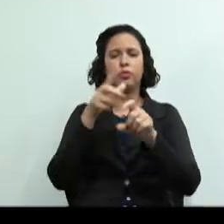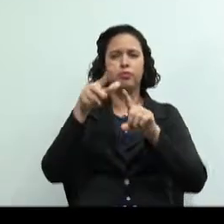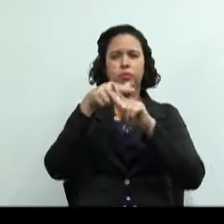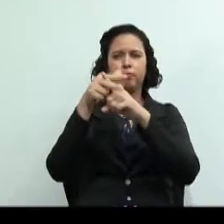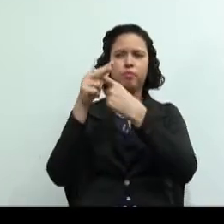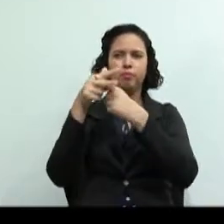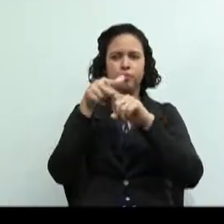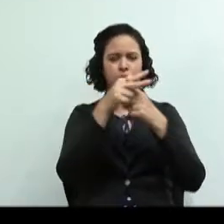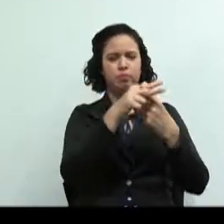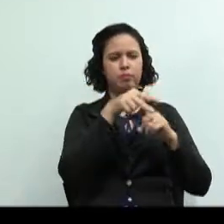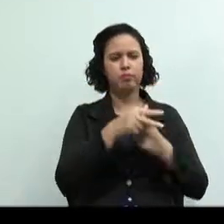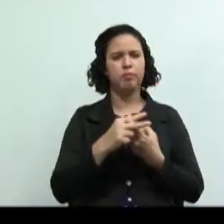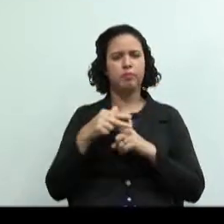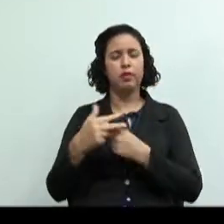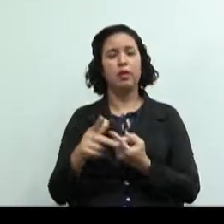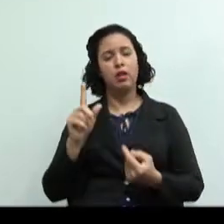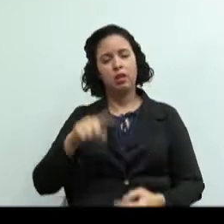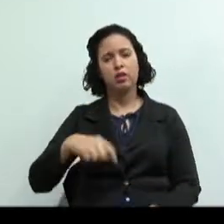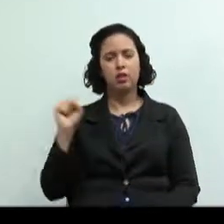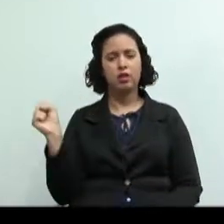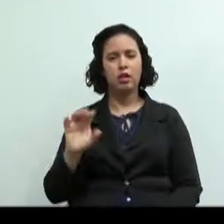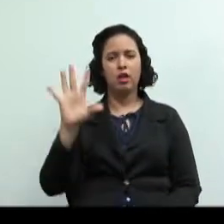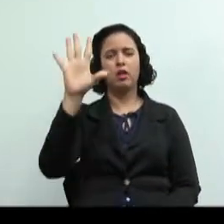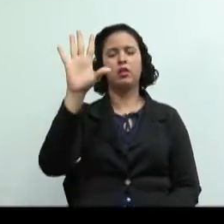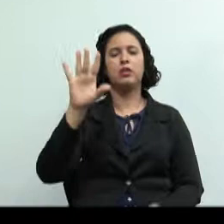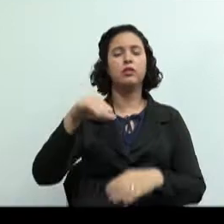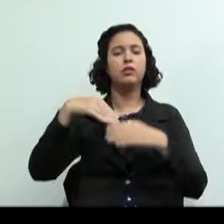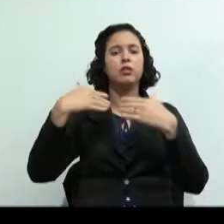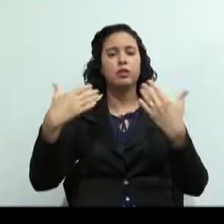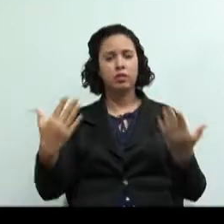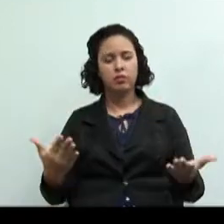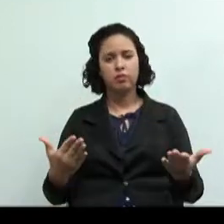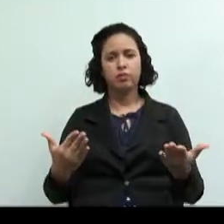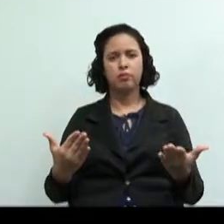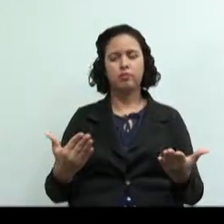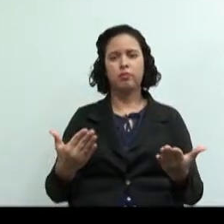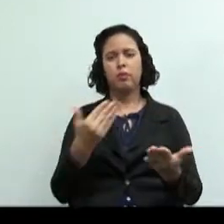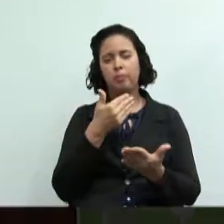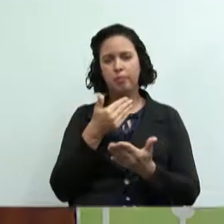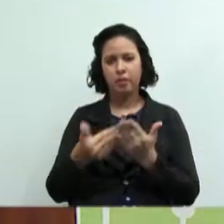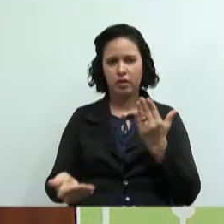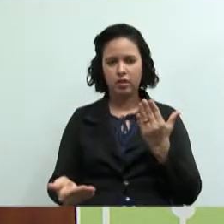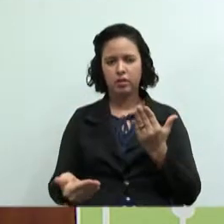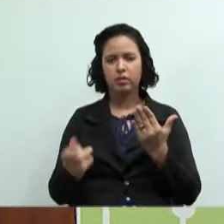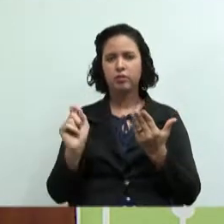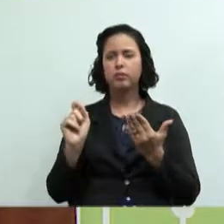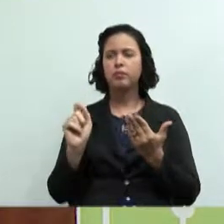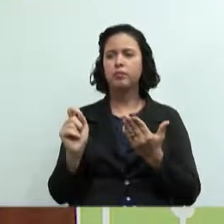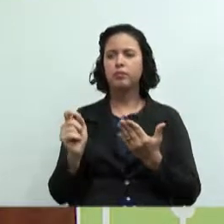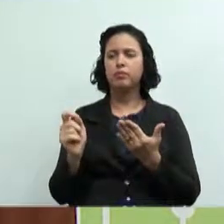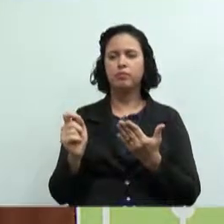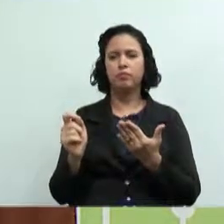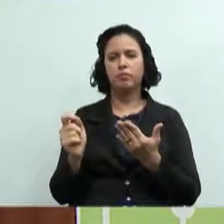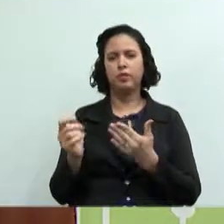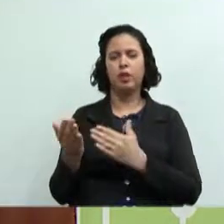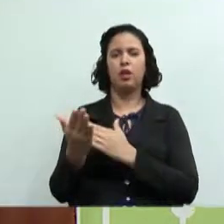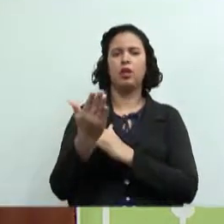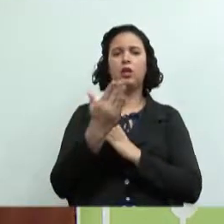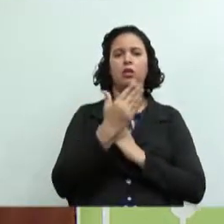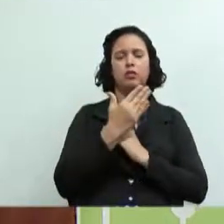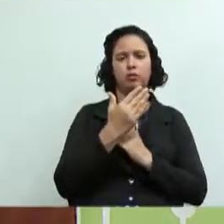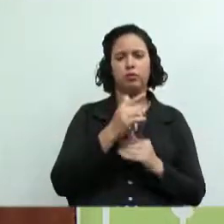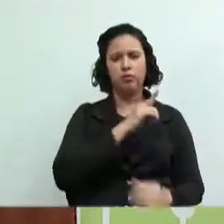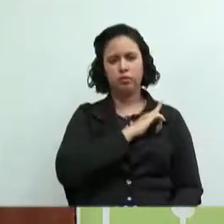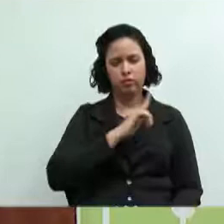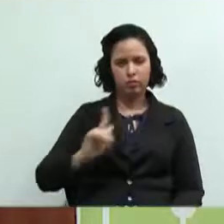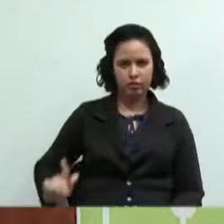extremamente caras. Então, quando você perde um apoio governamental à construção de moradias populares, os